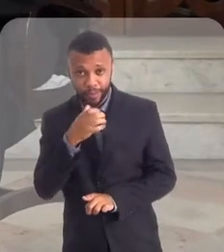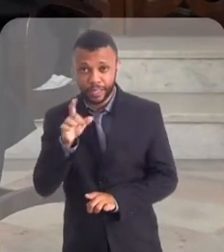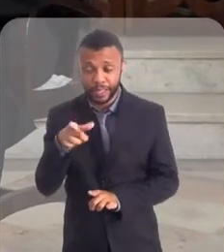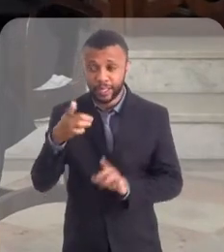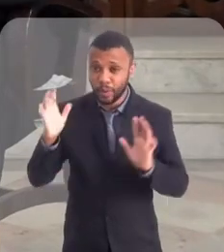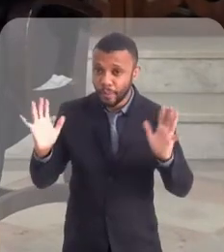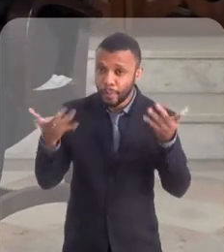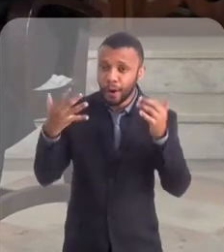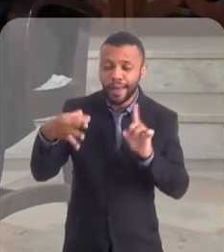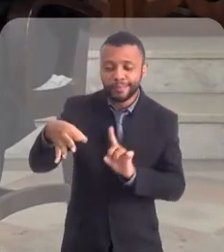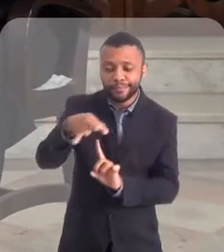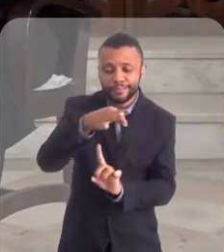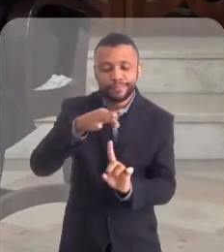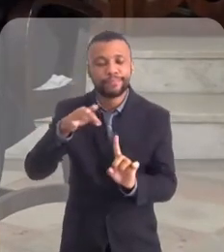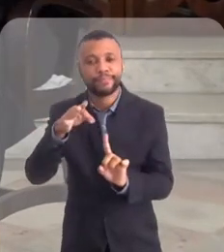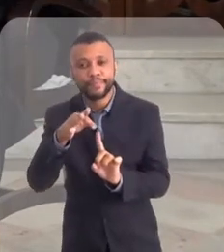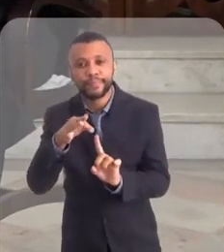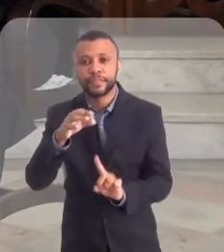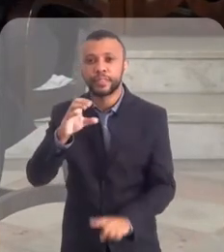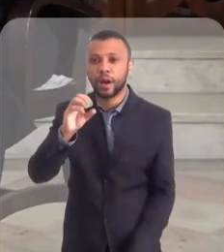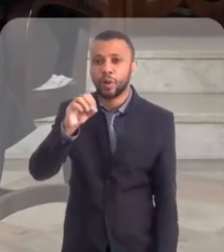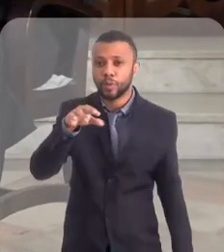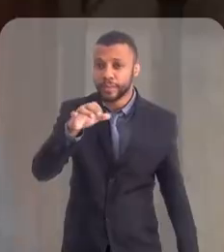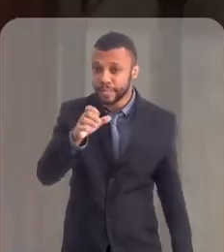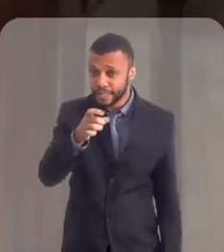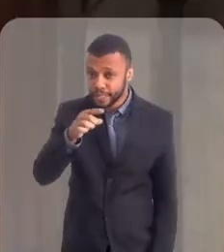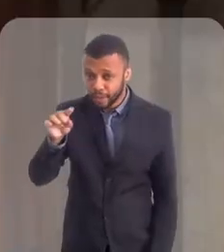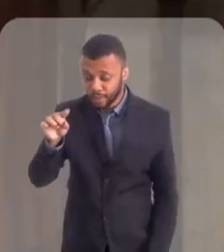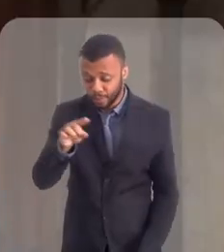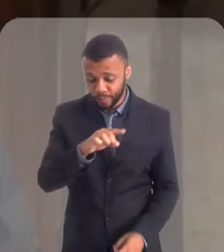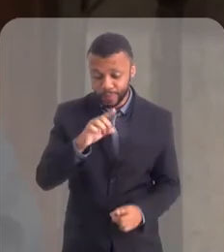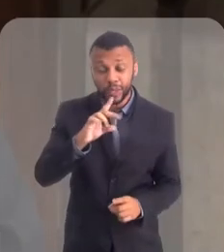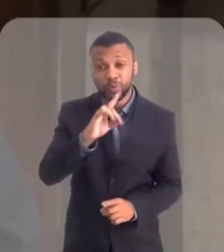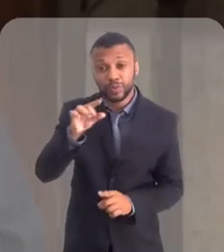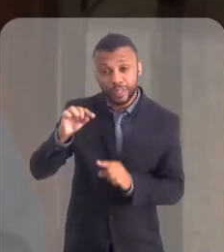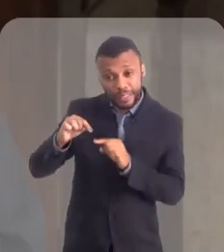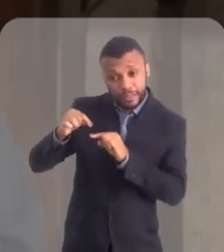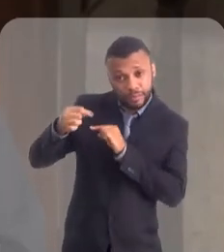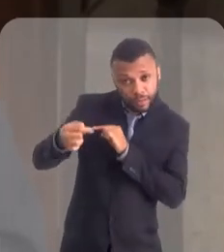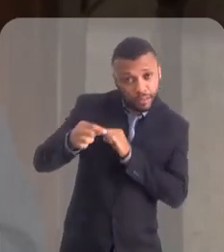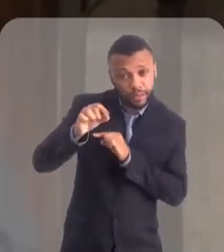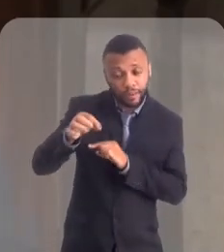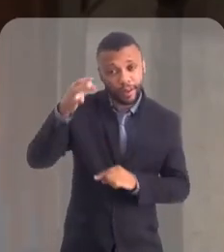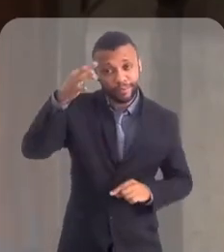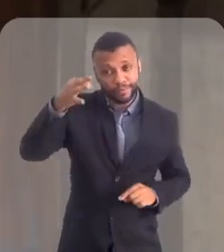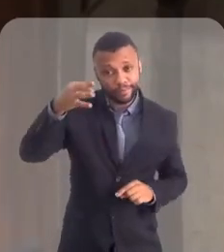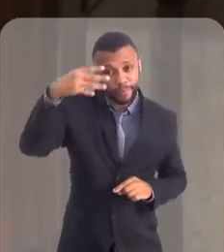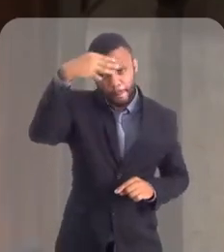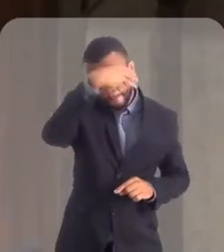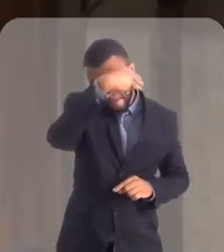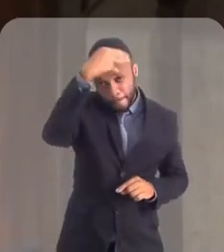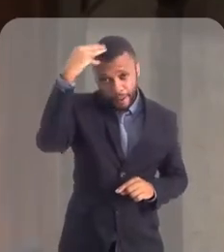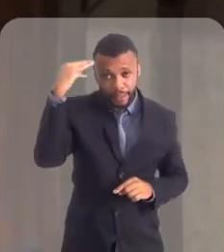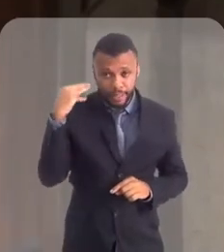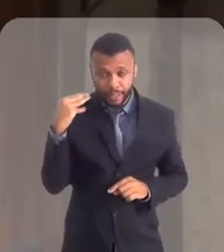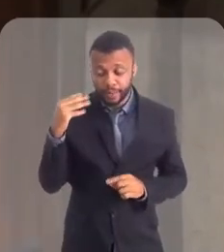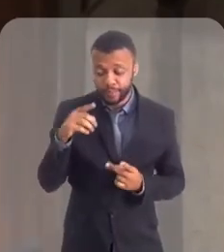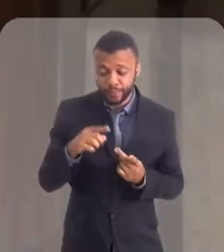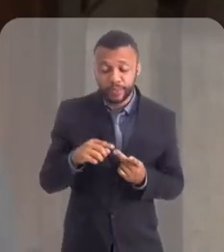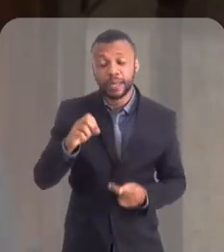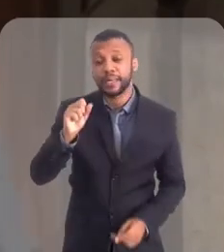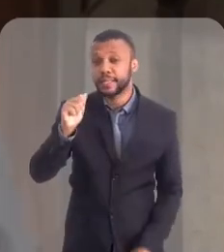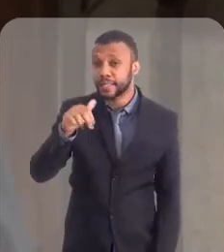a Imaculada Conceição. Na verdade, nós temos uma festa que é no dia seguinte, que é a concepção da Mãe de Deus por Santana,